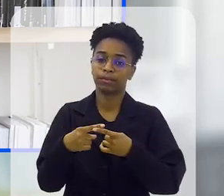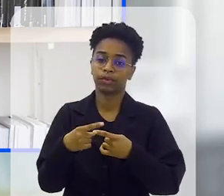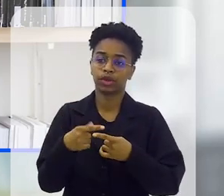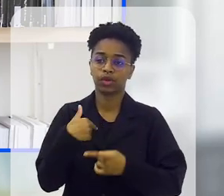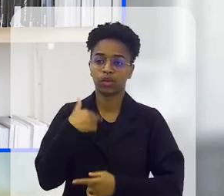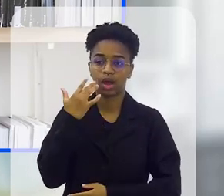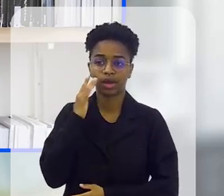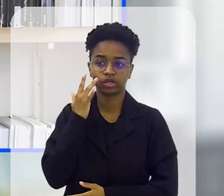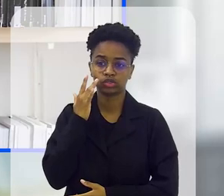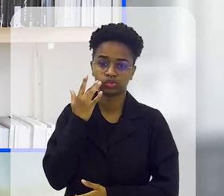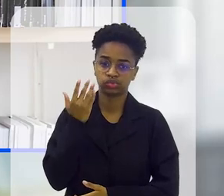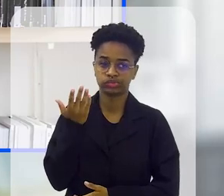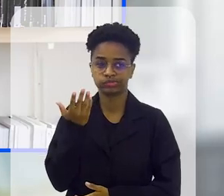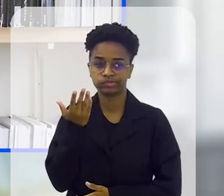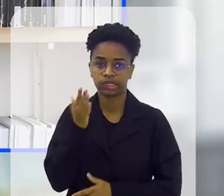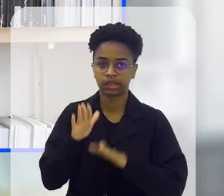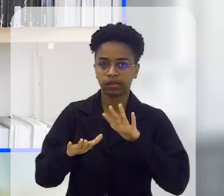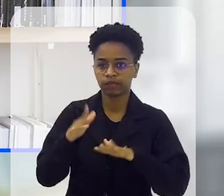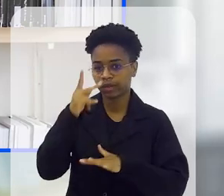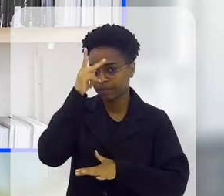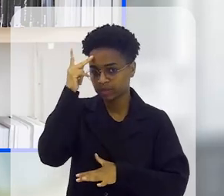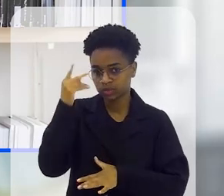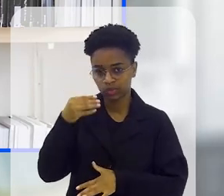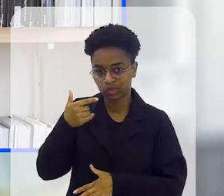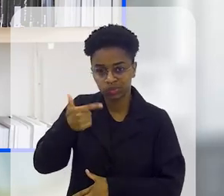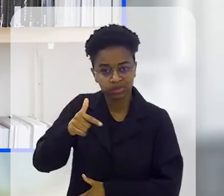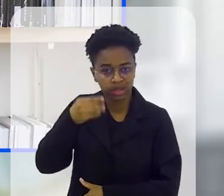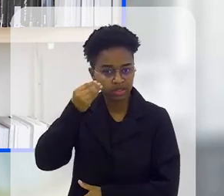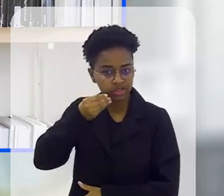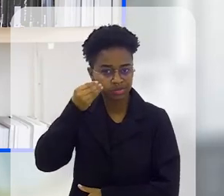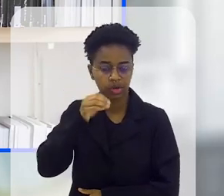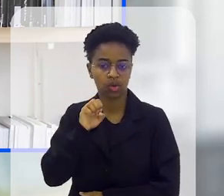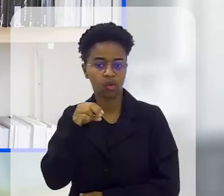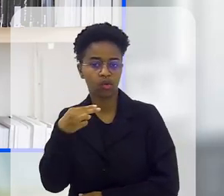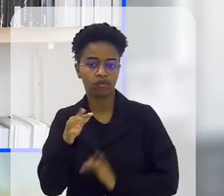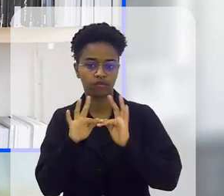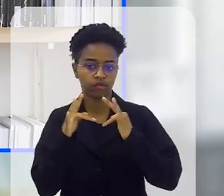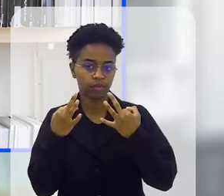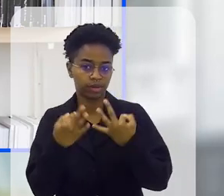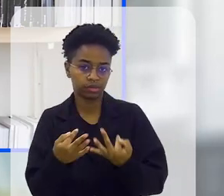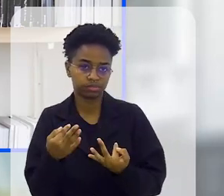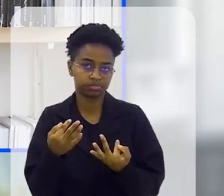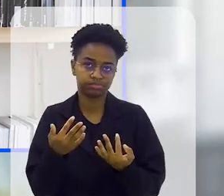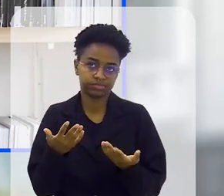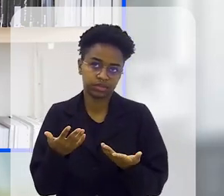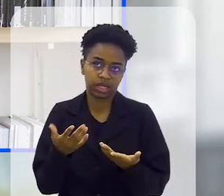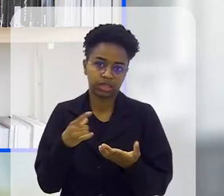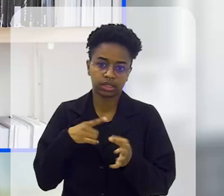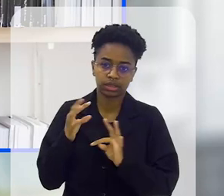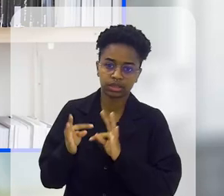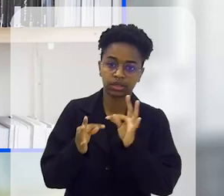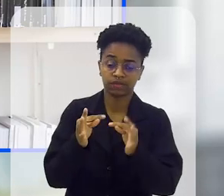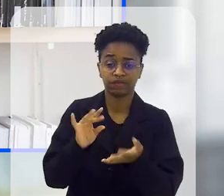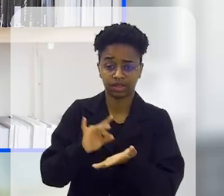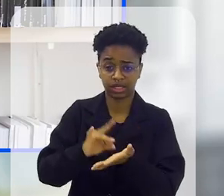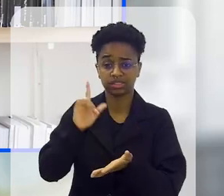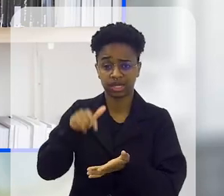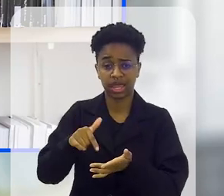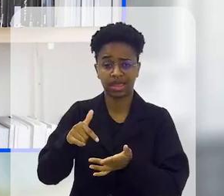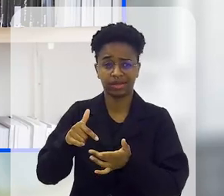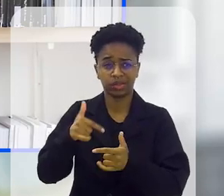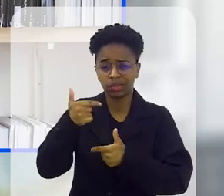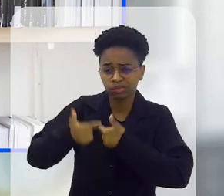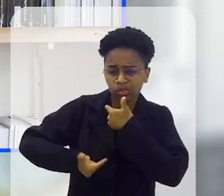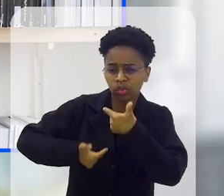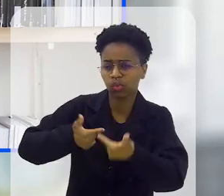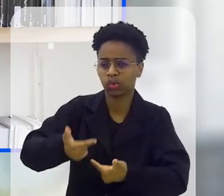porque eu acho, enfim, talvez para quem nunca tenha passado por isso, por ter tido familiar, que passe por esse tipo de tratamento, é realmente uma, quando a gente fala que é uma